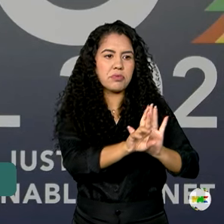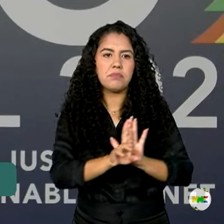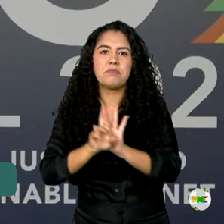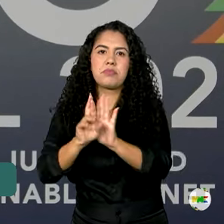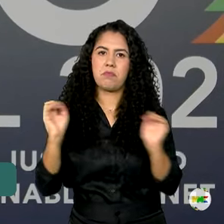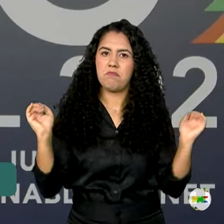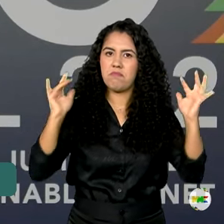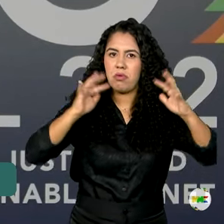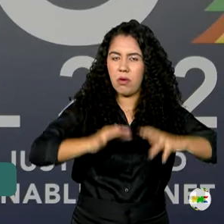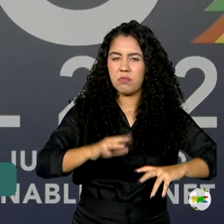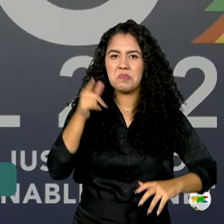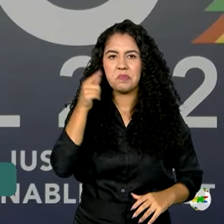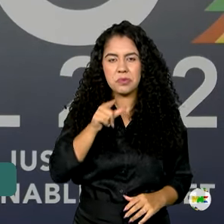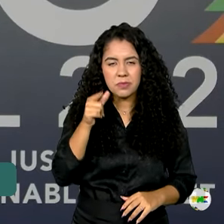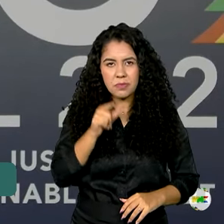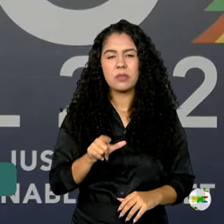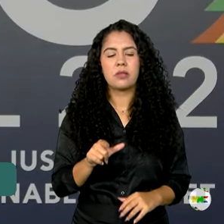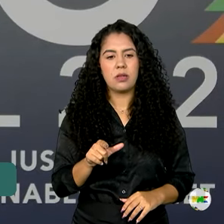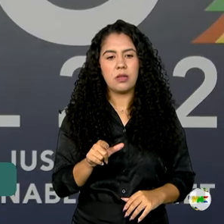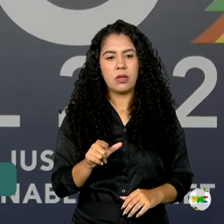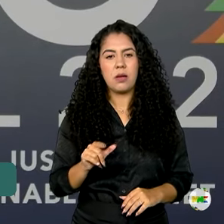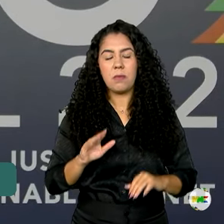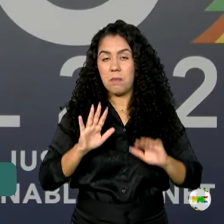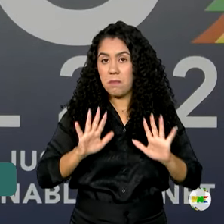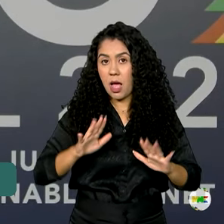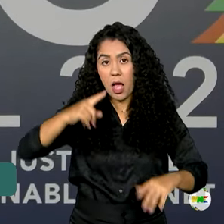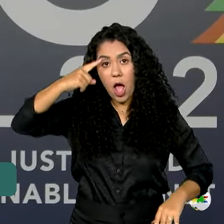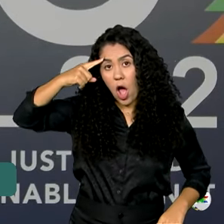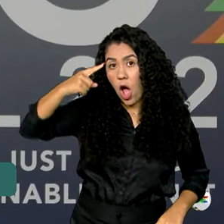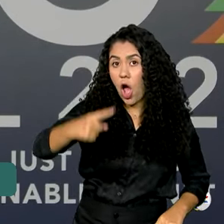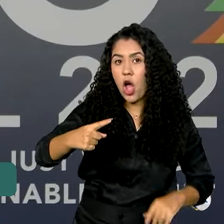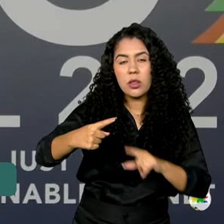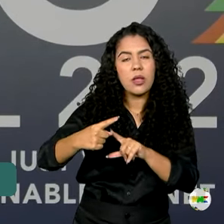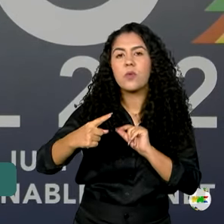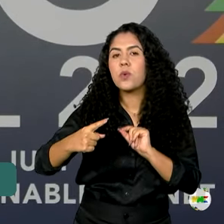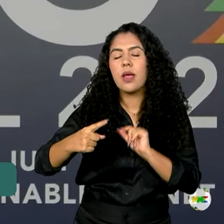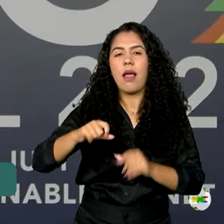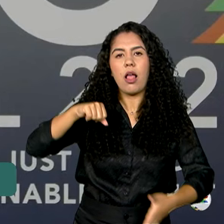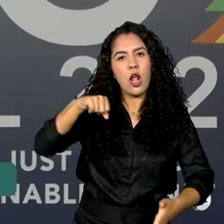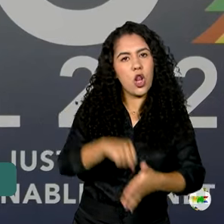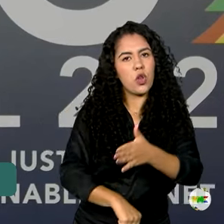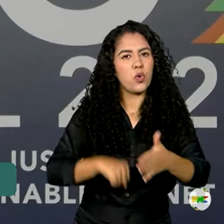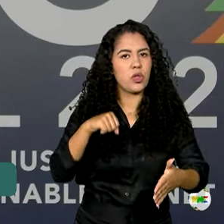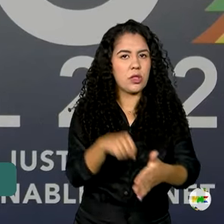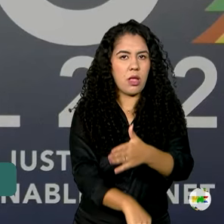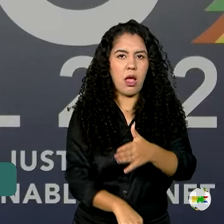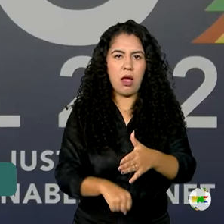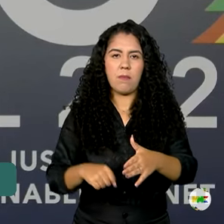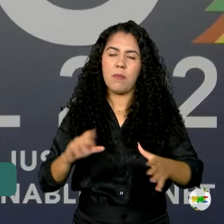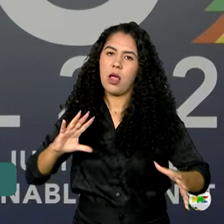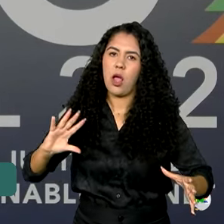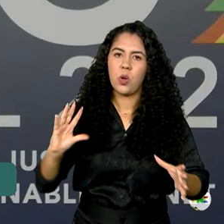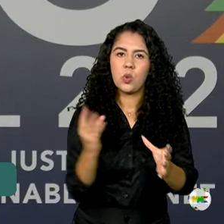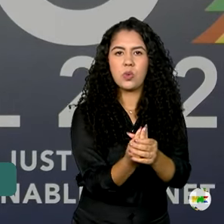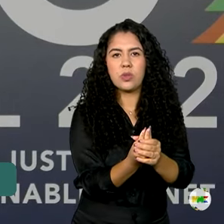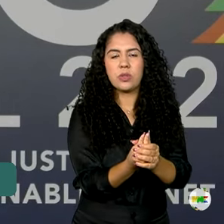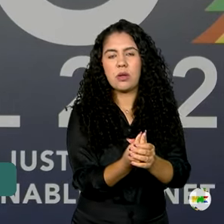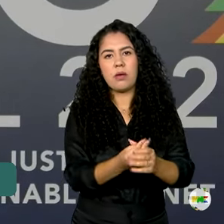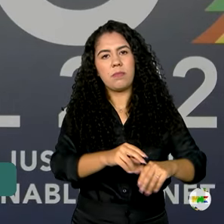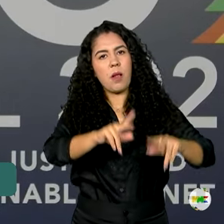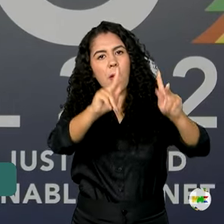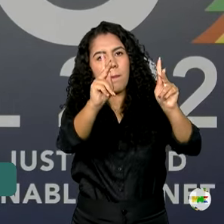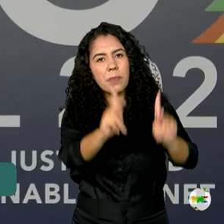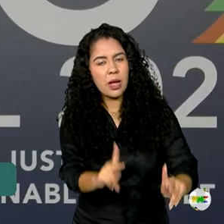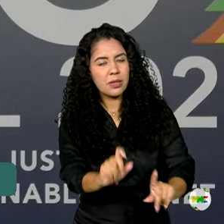palavra de ordem foi lutar pela inclusão, lutar pela paz